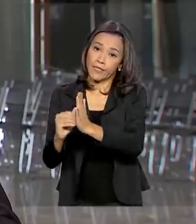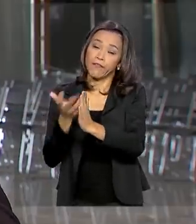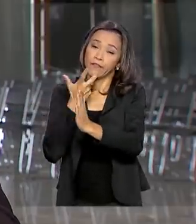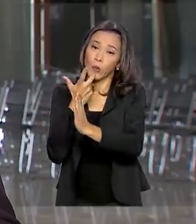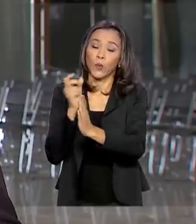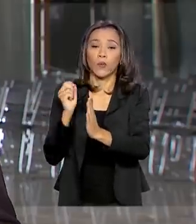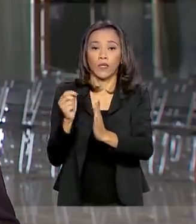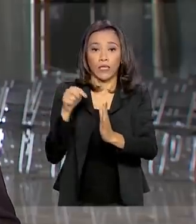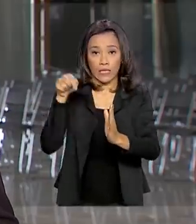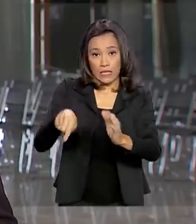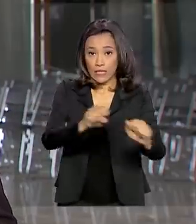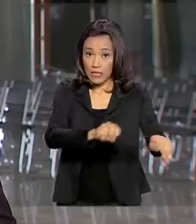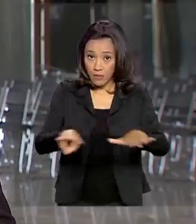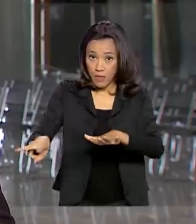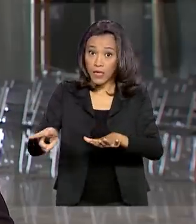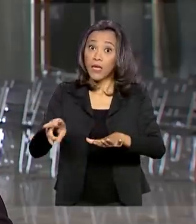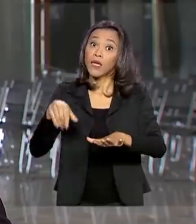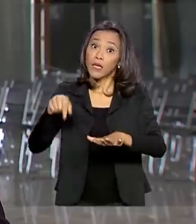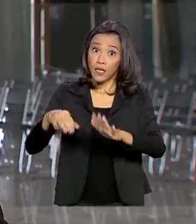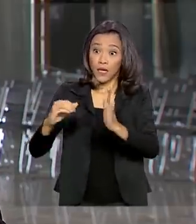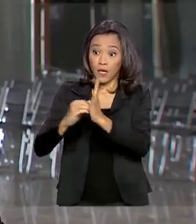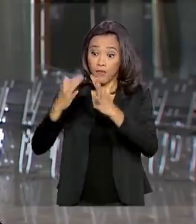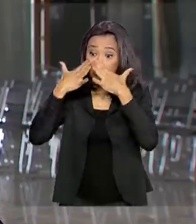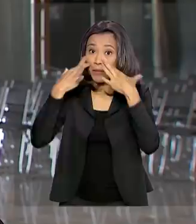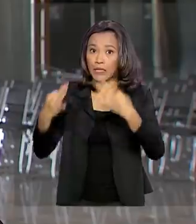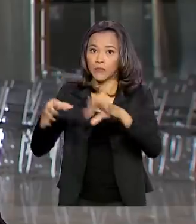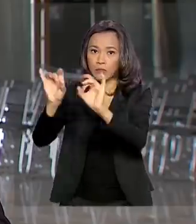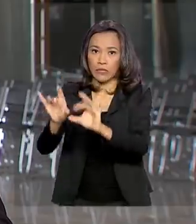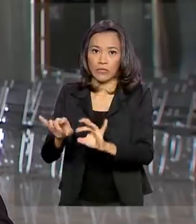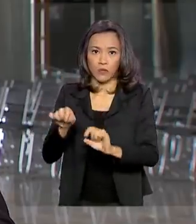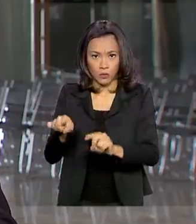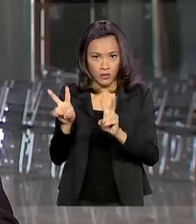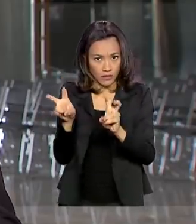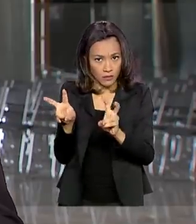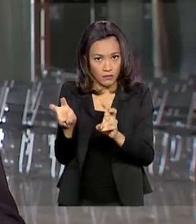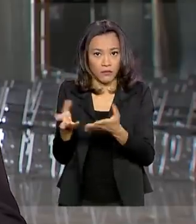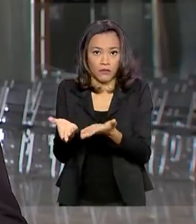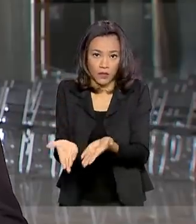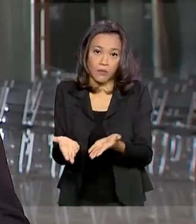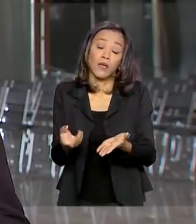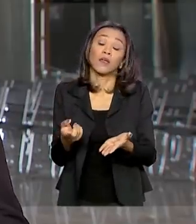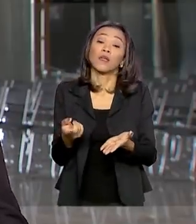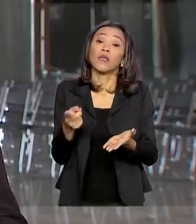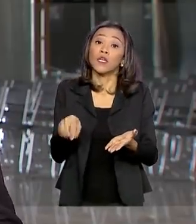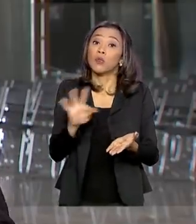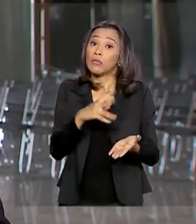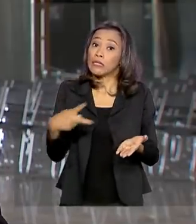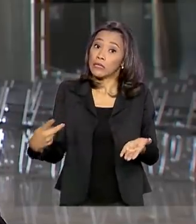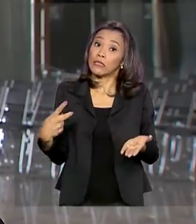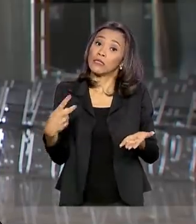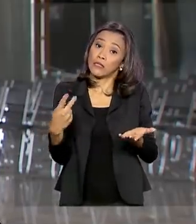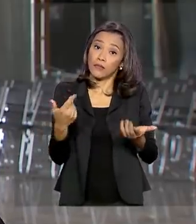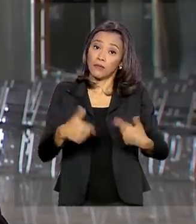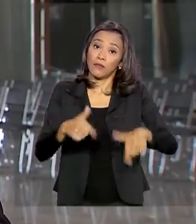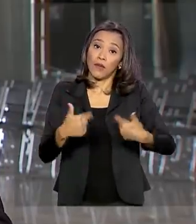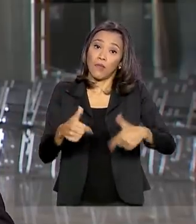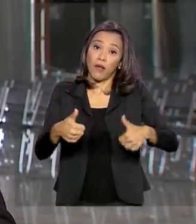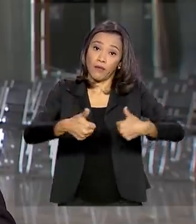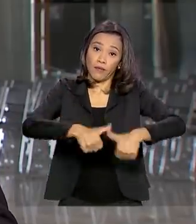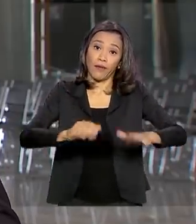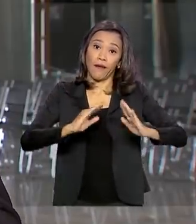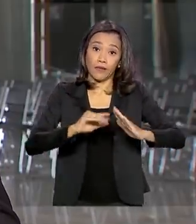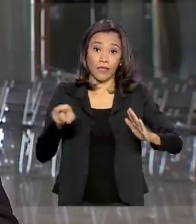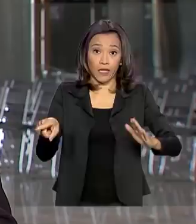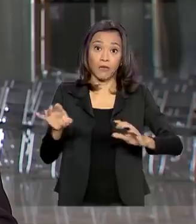semana que a Casa vai dar prioridade para esse assunto. E Alcolumbre, que trabalha em casa desde ontem, quando foi testado